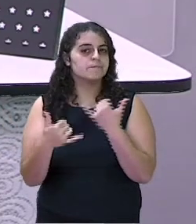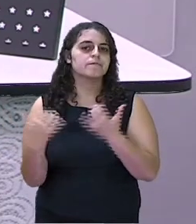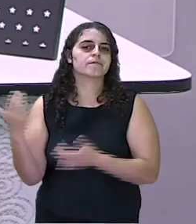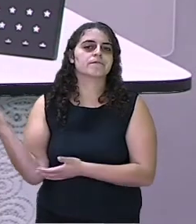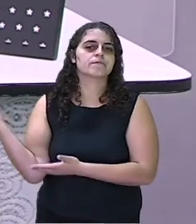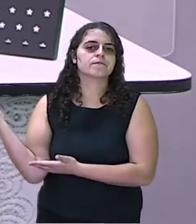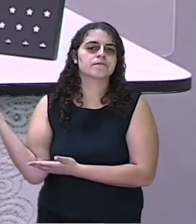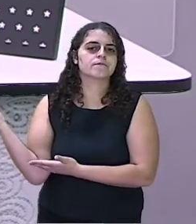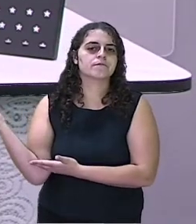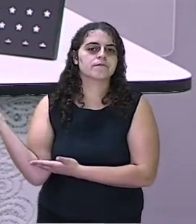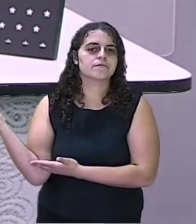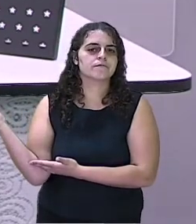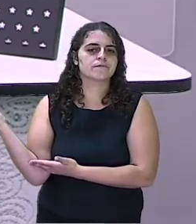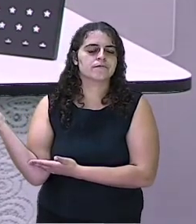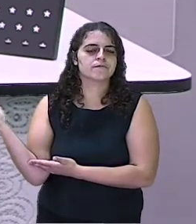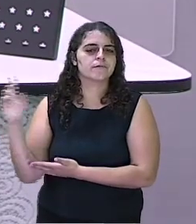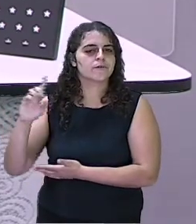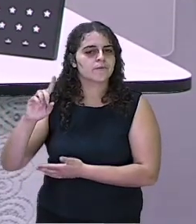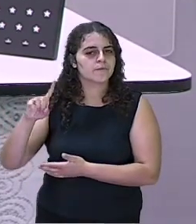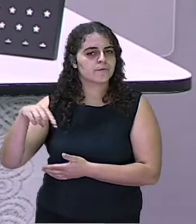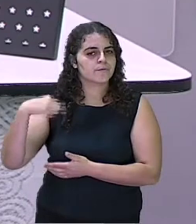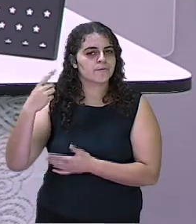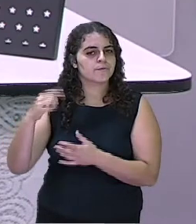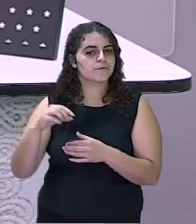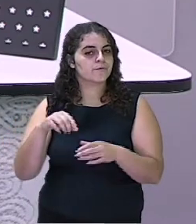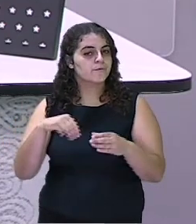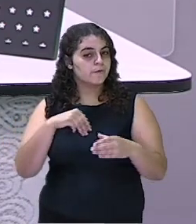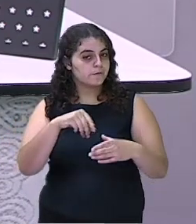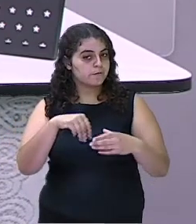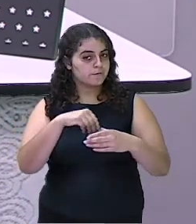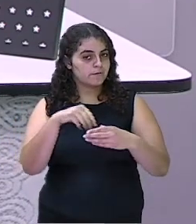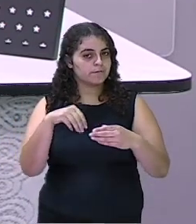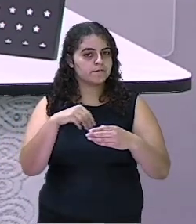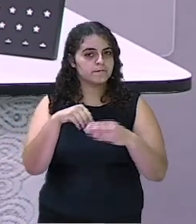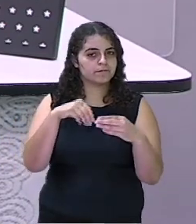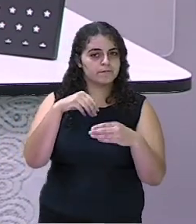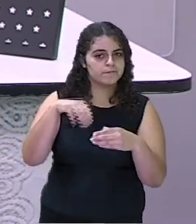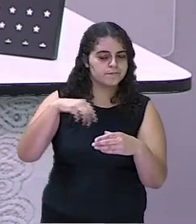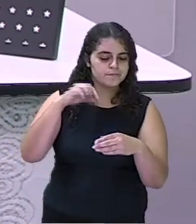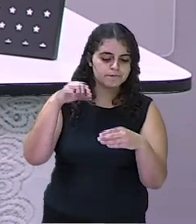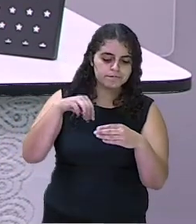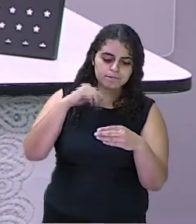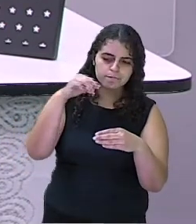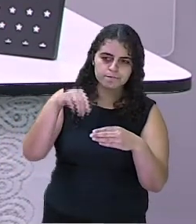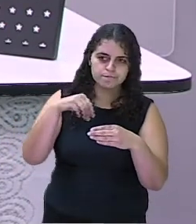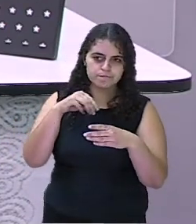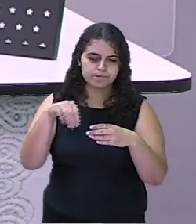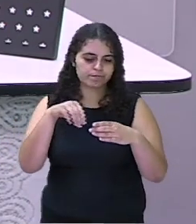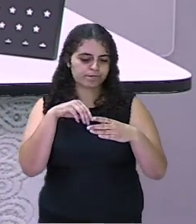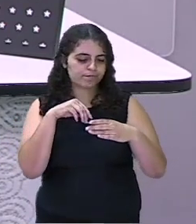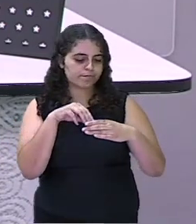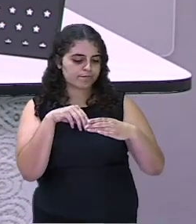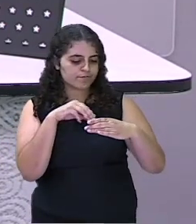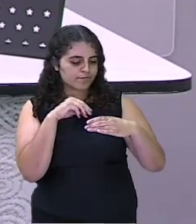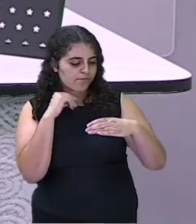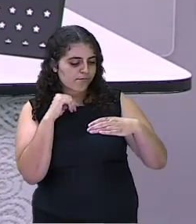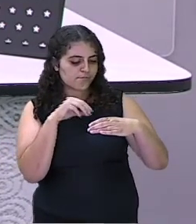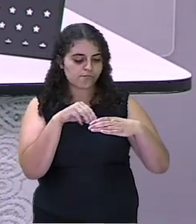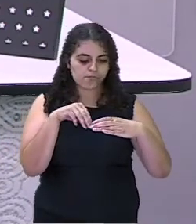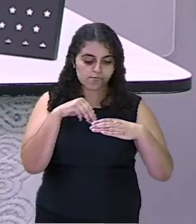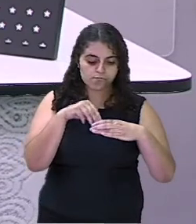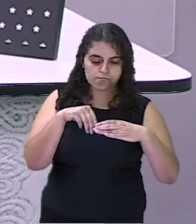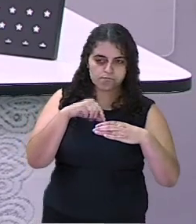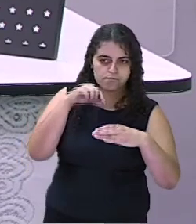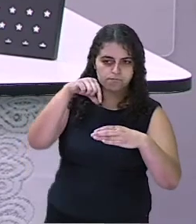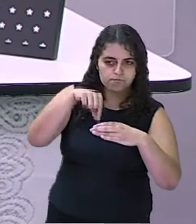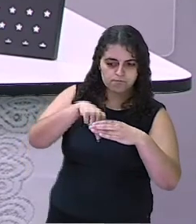Agora, vamos ao nosso próximo sorteio. E lá vai, e lá vai, vamos lá.